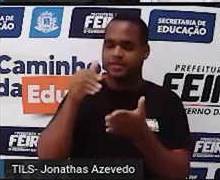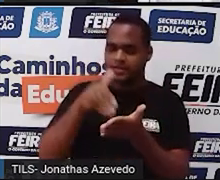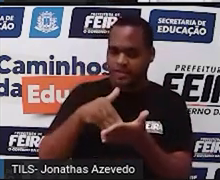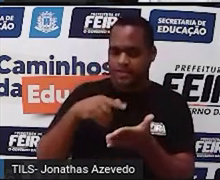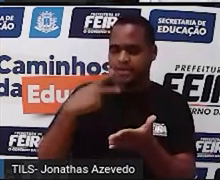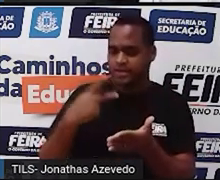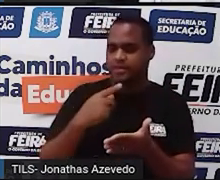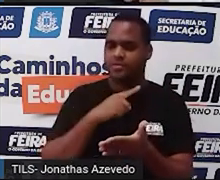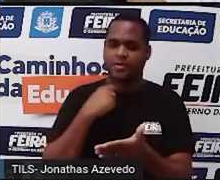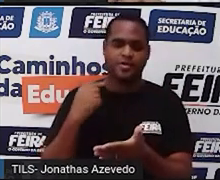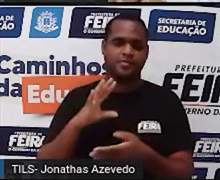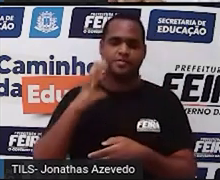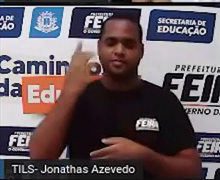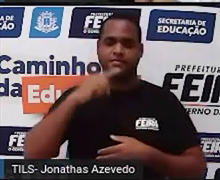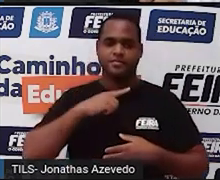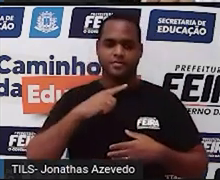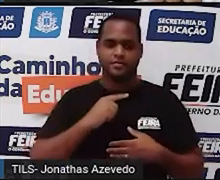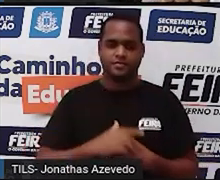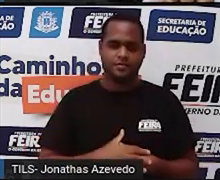morte dele. Então,